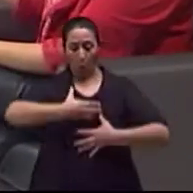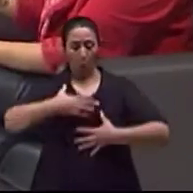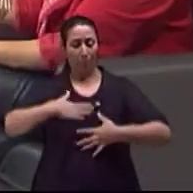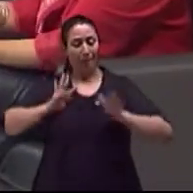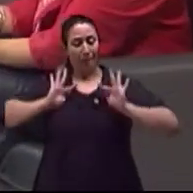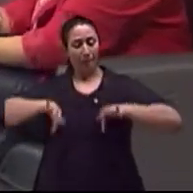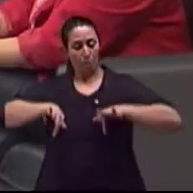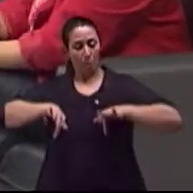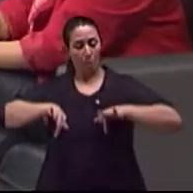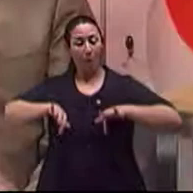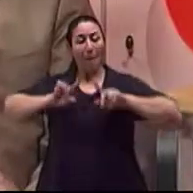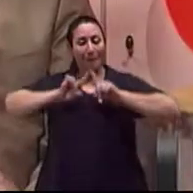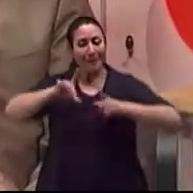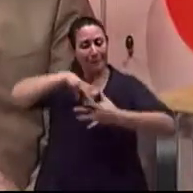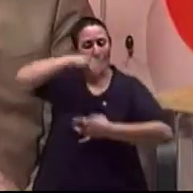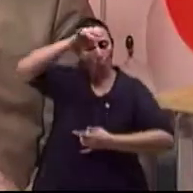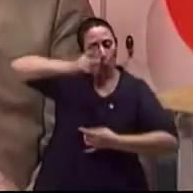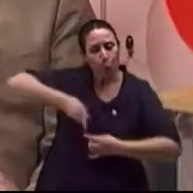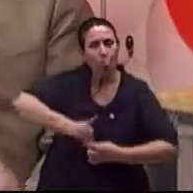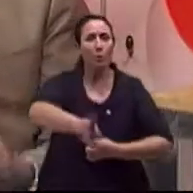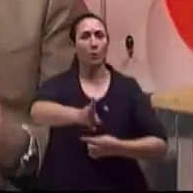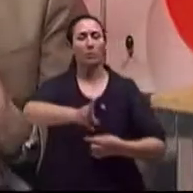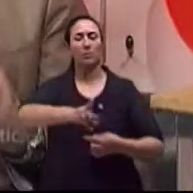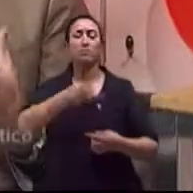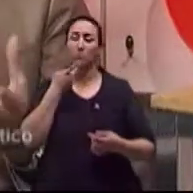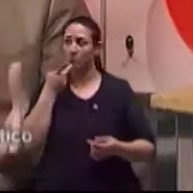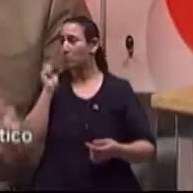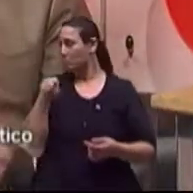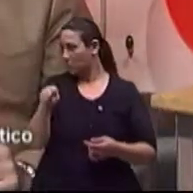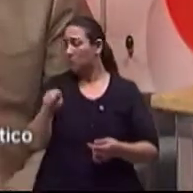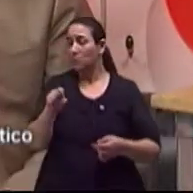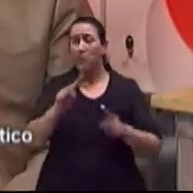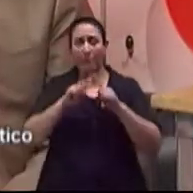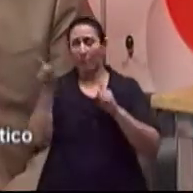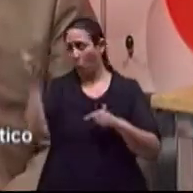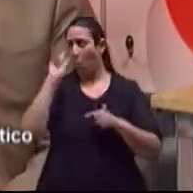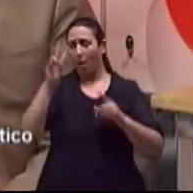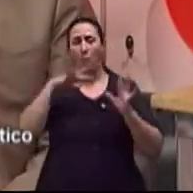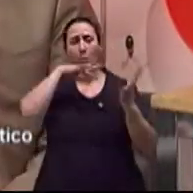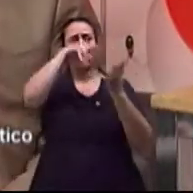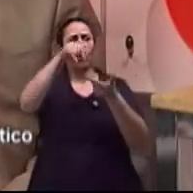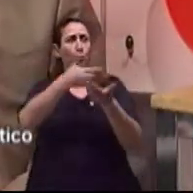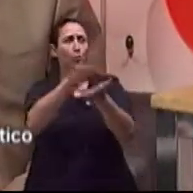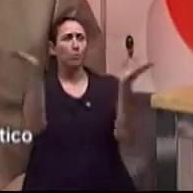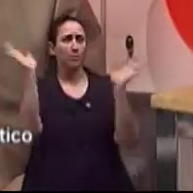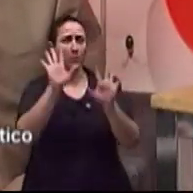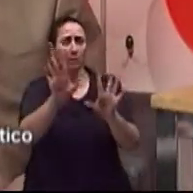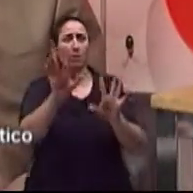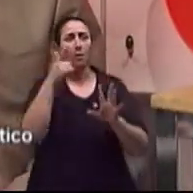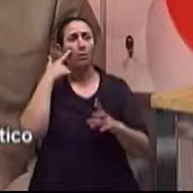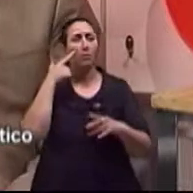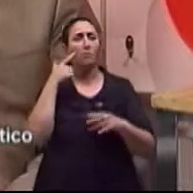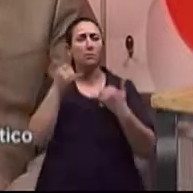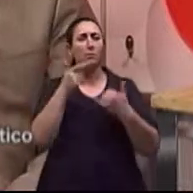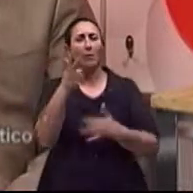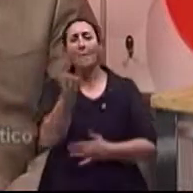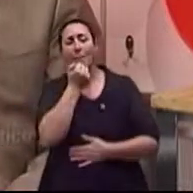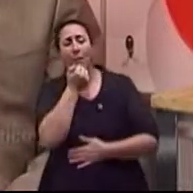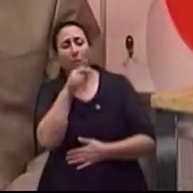corpo para se manifestar? De certo modo, sim Agora, se nós olharmos o próprio universo Nós vamos dizer que uma pedra não tem vida?